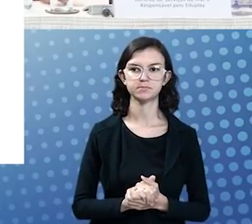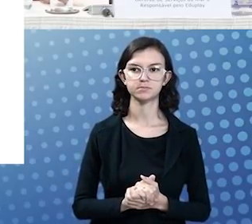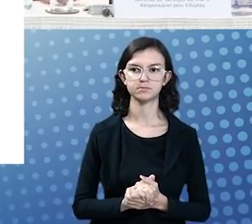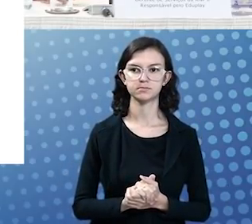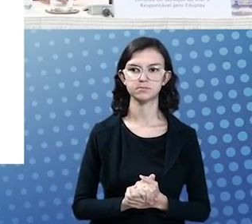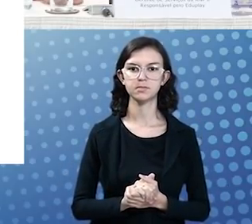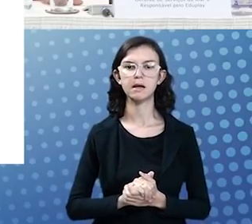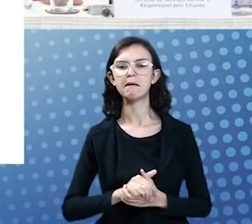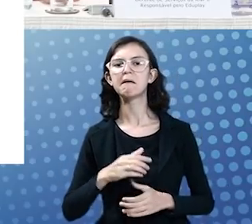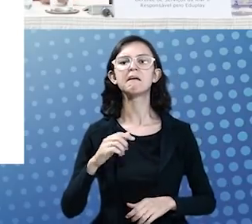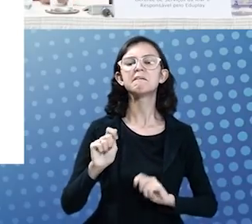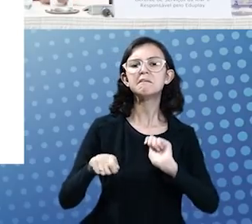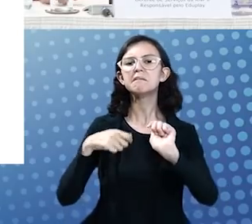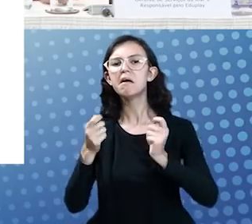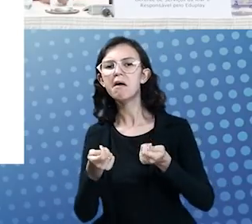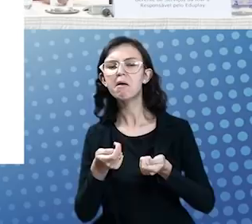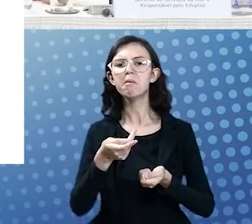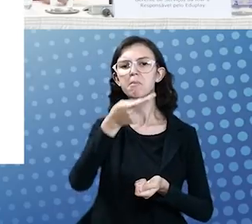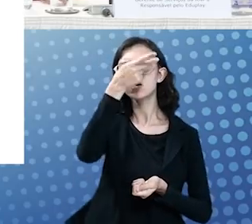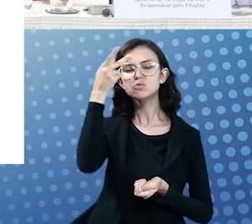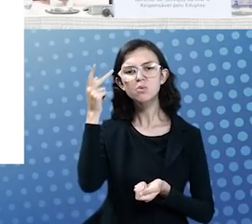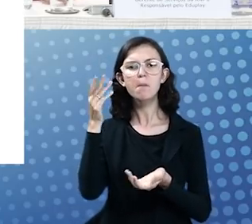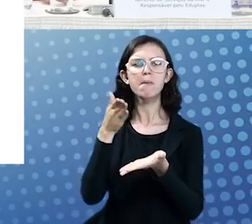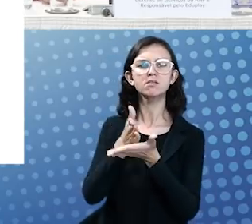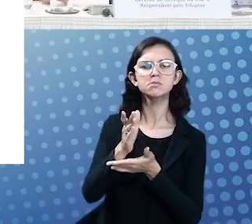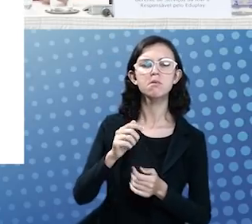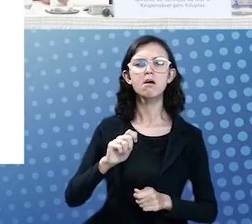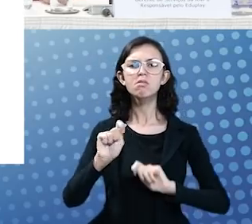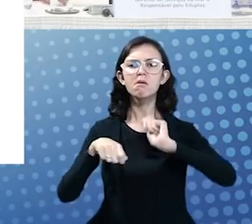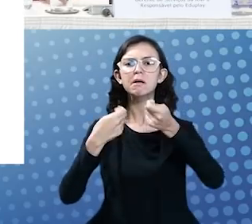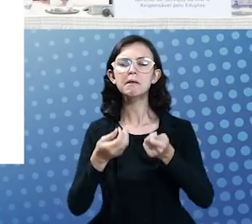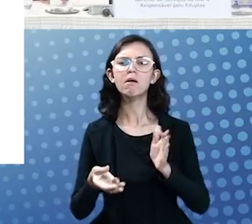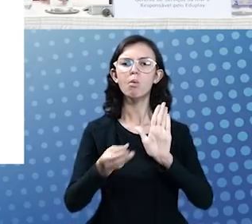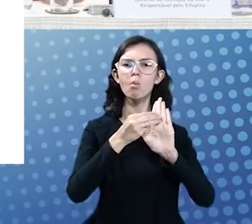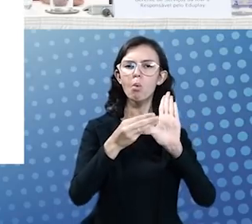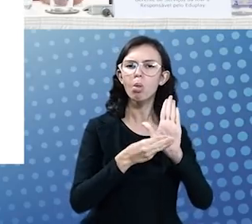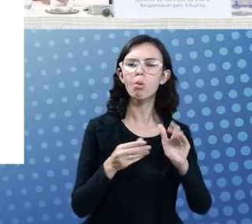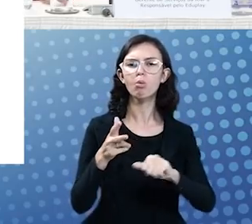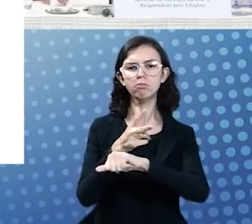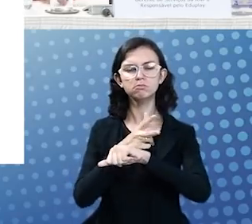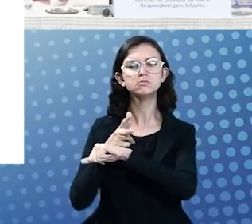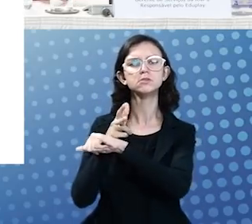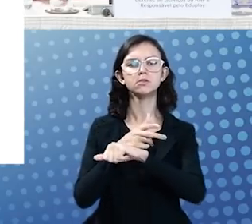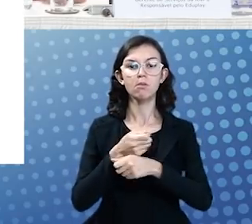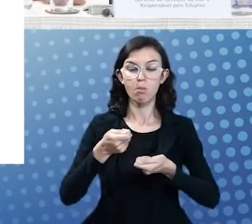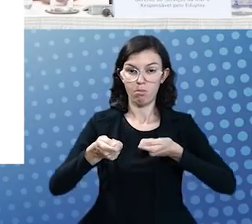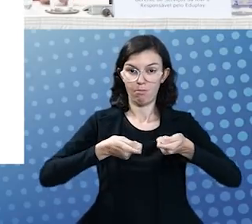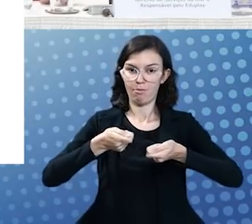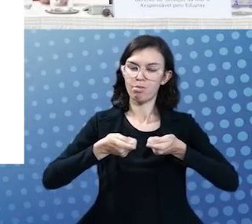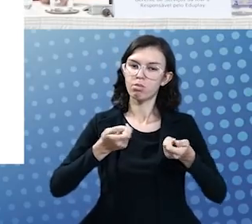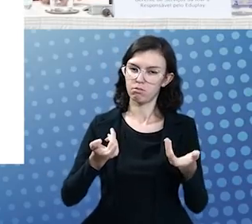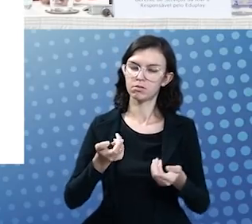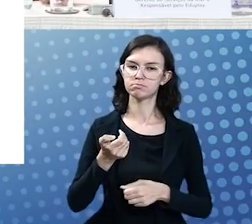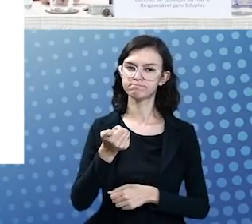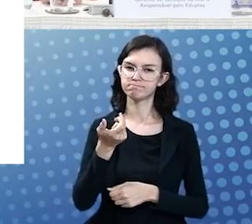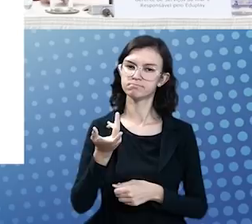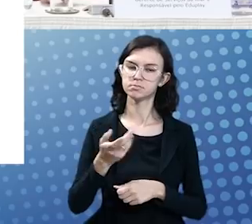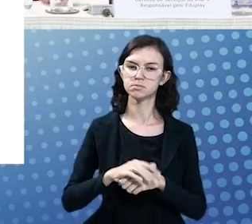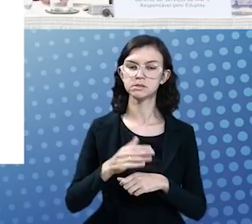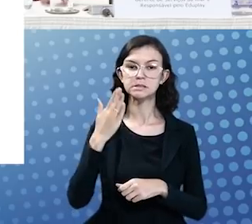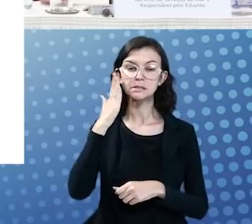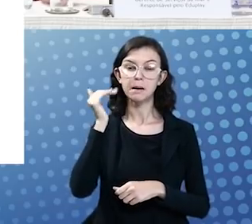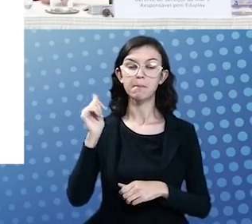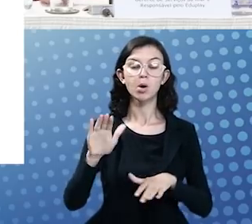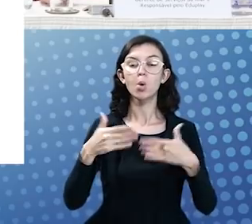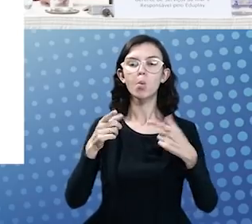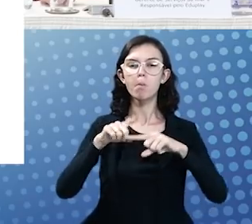todo esse acesso à plataforma. Então, nós sabemos exatamente quem se autentica, de quem é aquele conteúdo, de forma que a